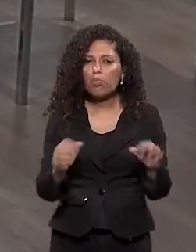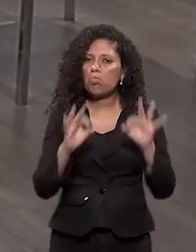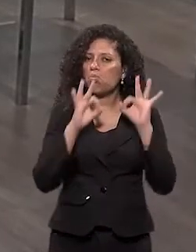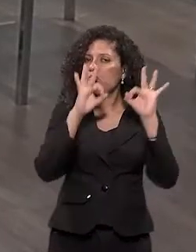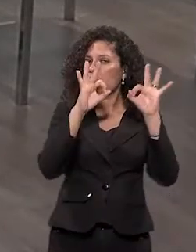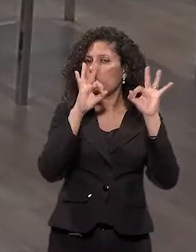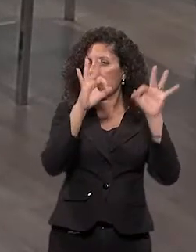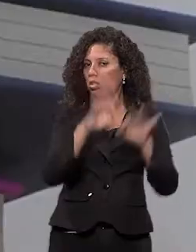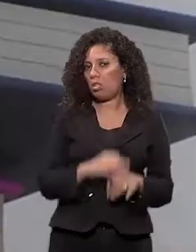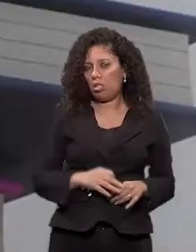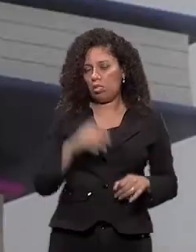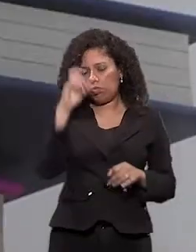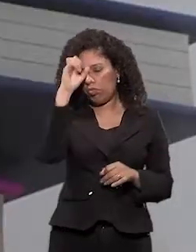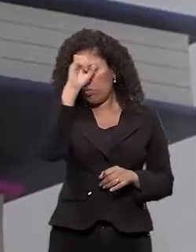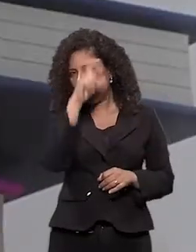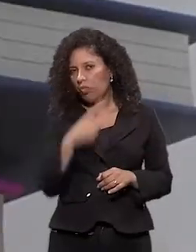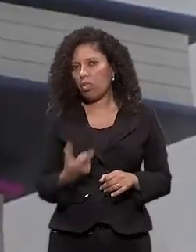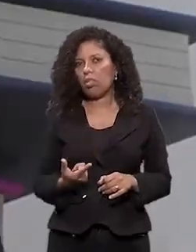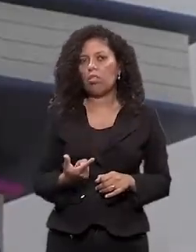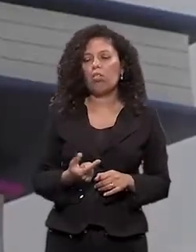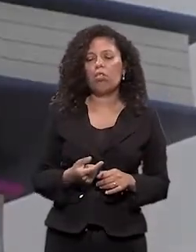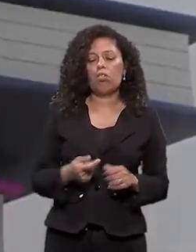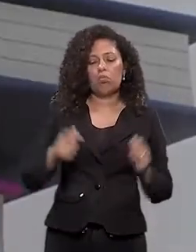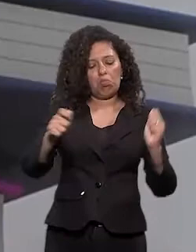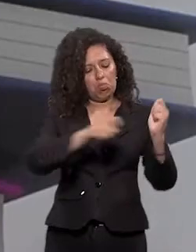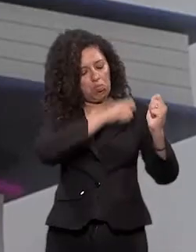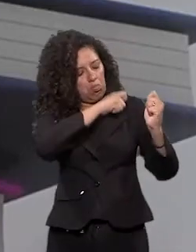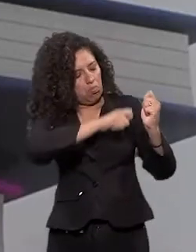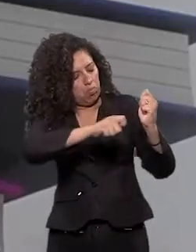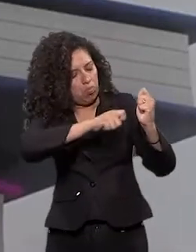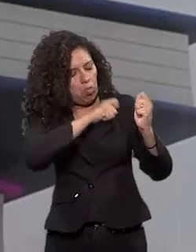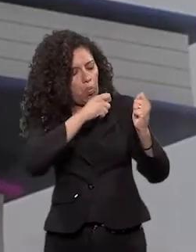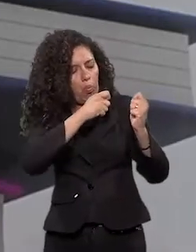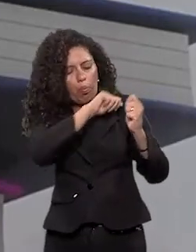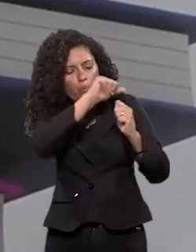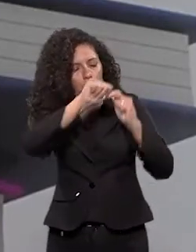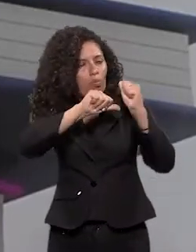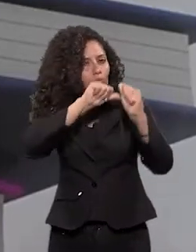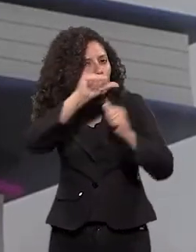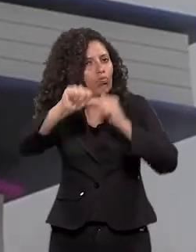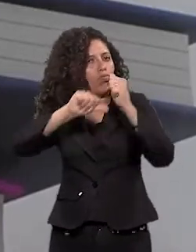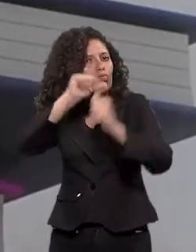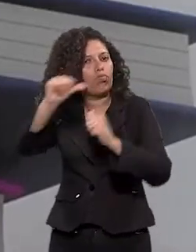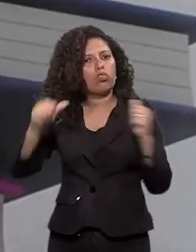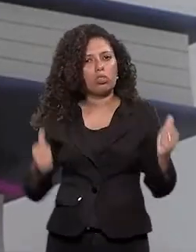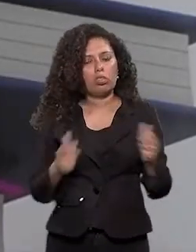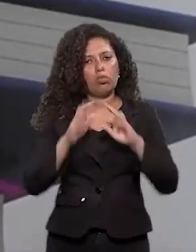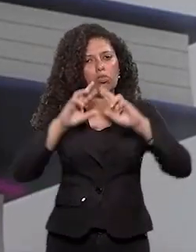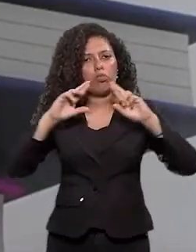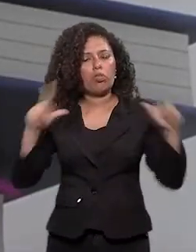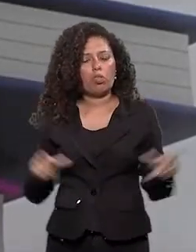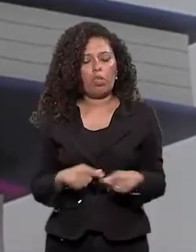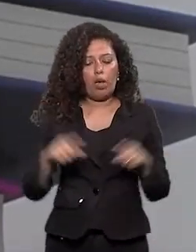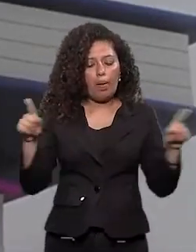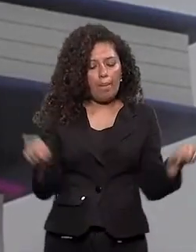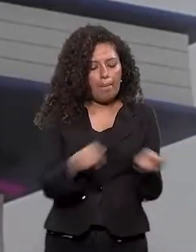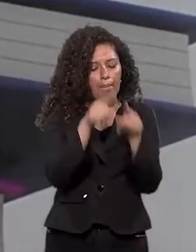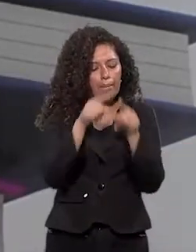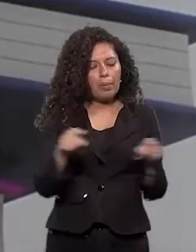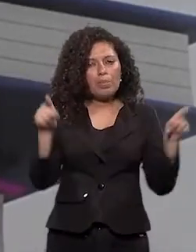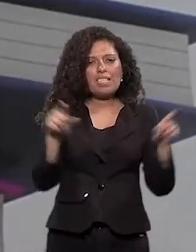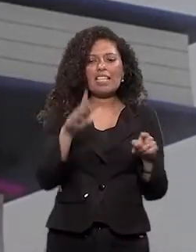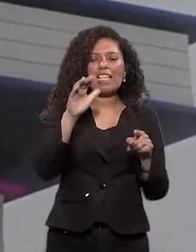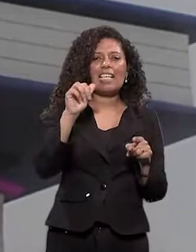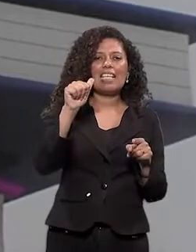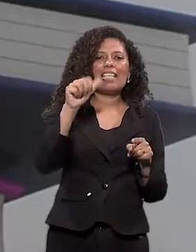e bastante complexos, com dinâmicas, com diferença de timbre, com diferença de textura, e letras que tentam ir para um lugar que não